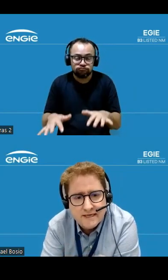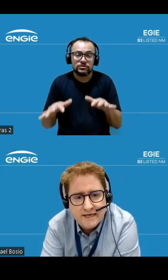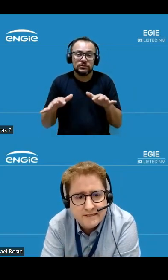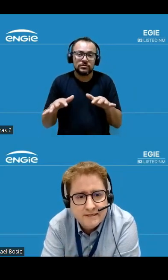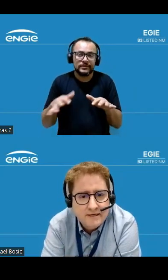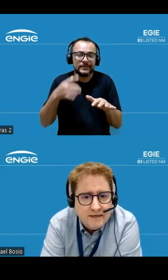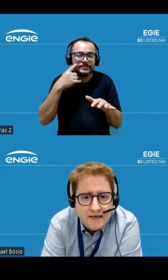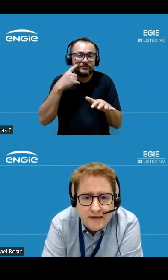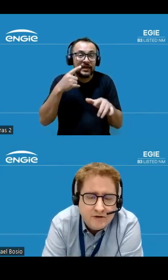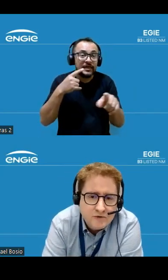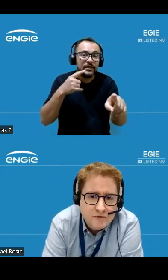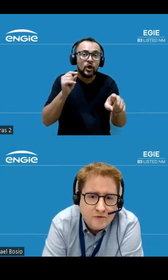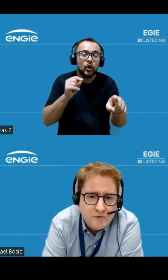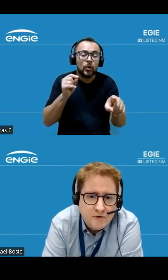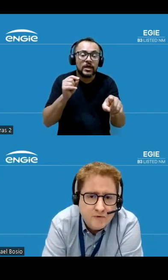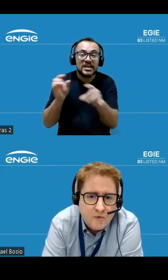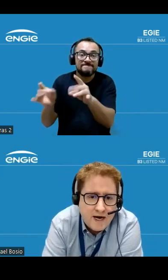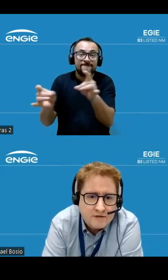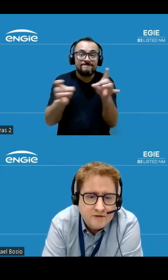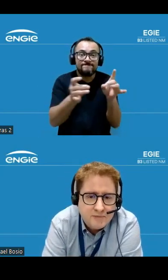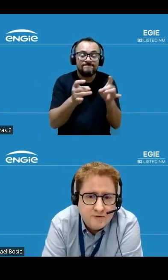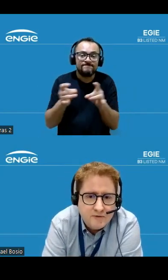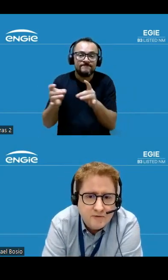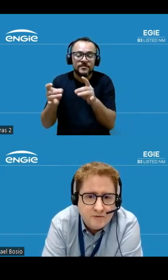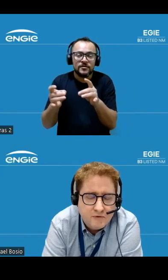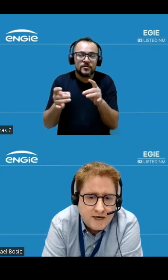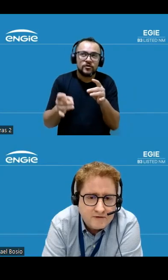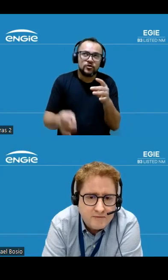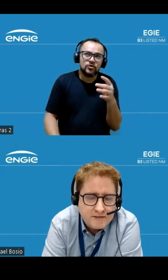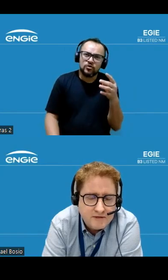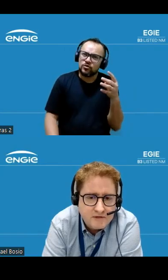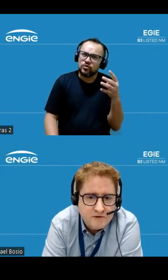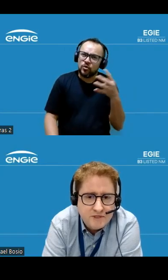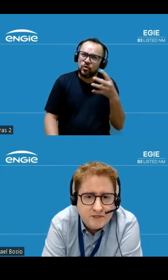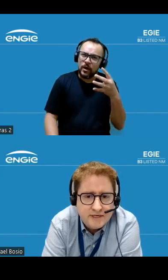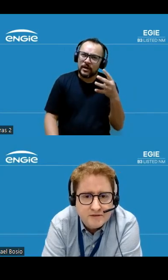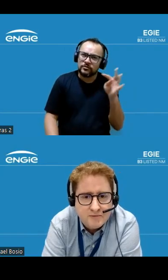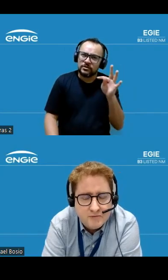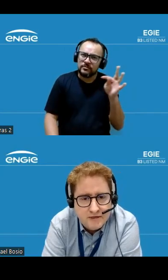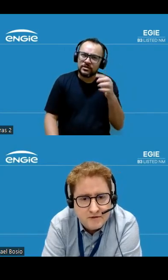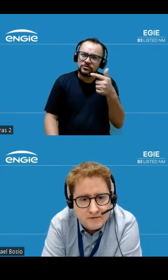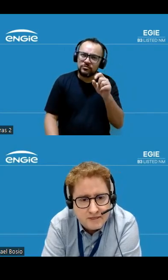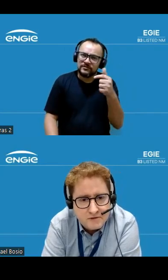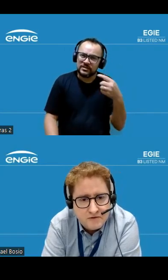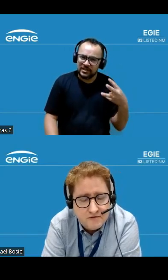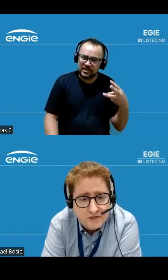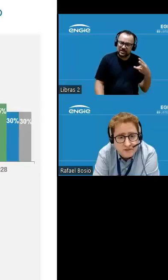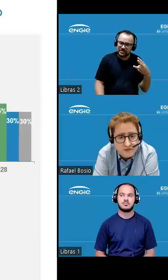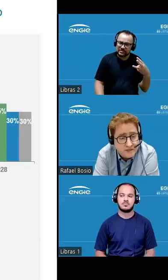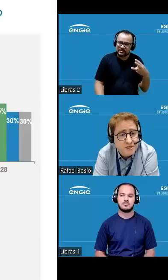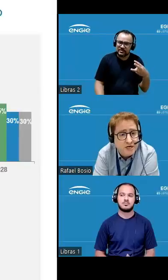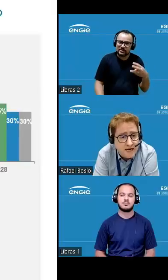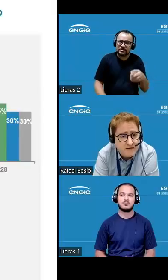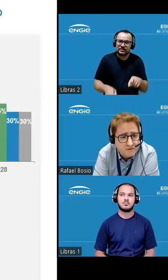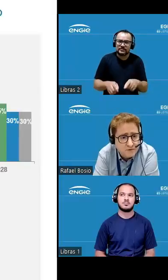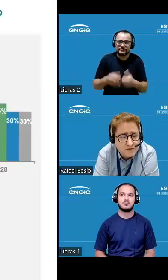boa acelerada no quarto trimestre de 2023 e no primeiro trimestre de 2023